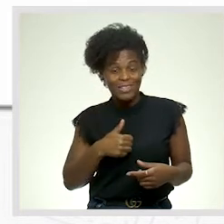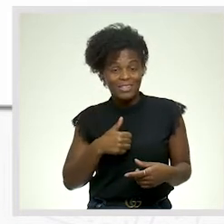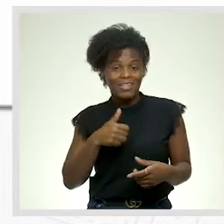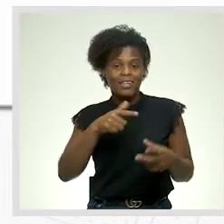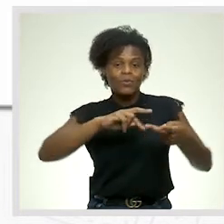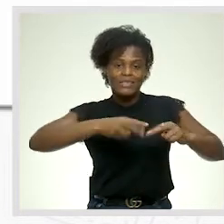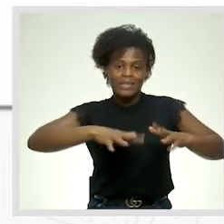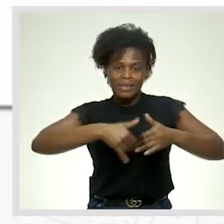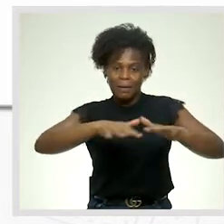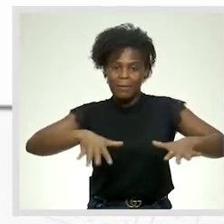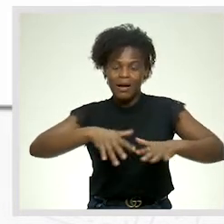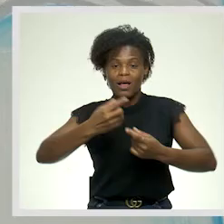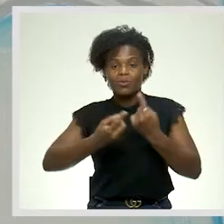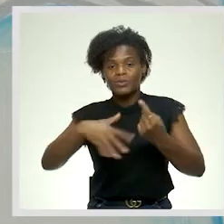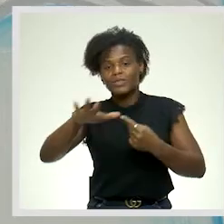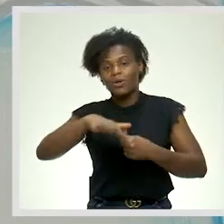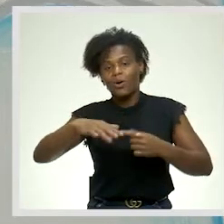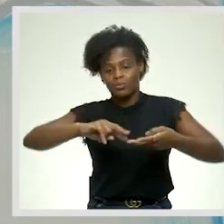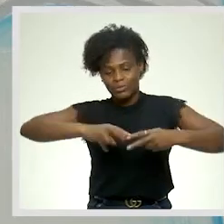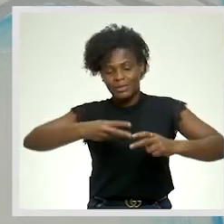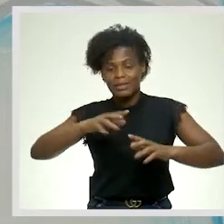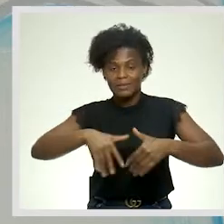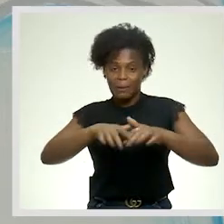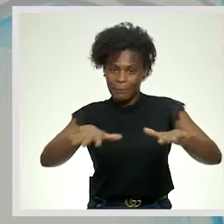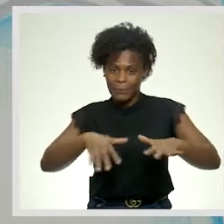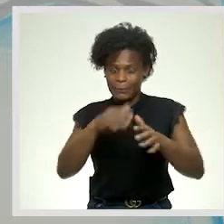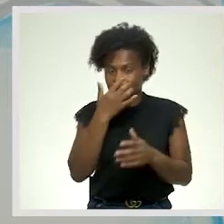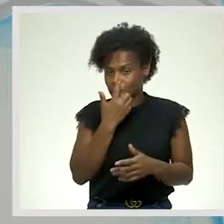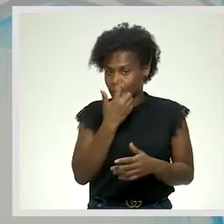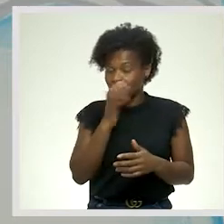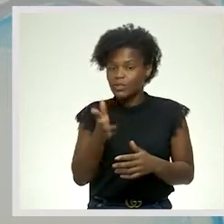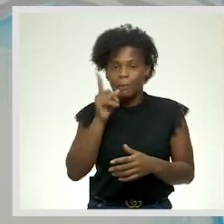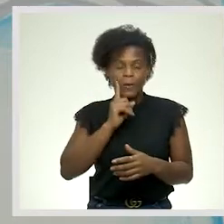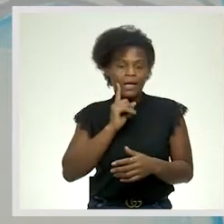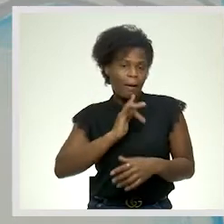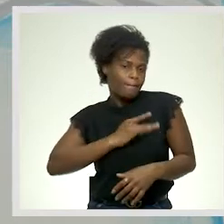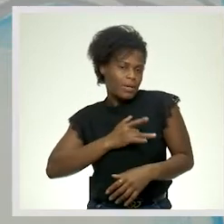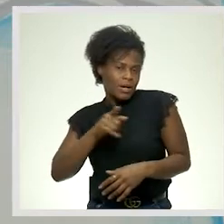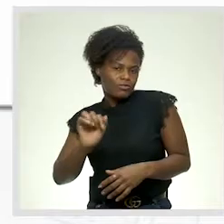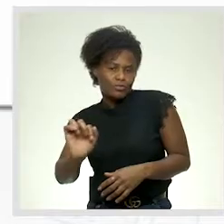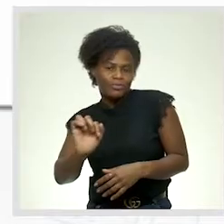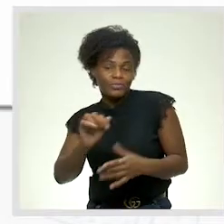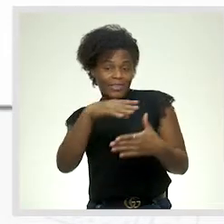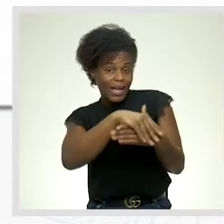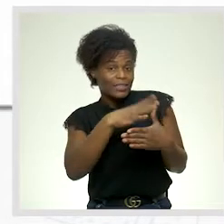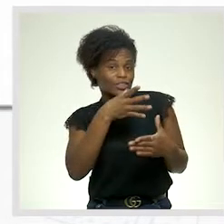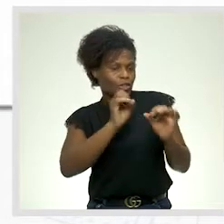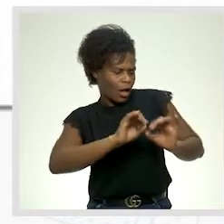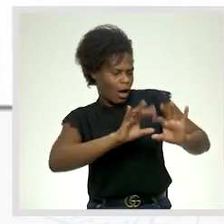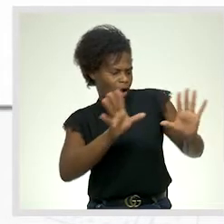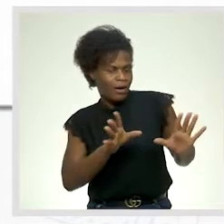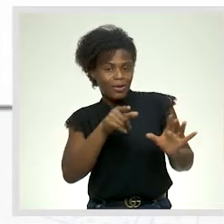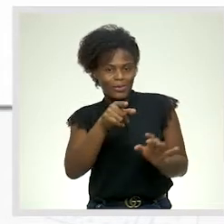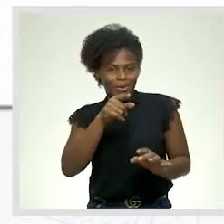Conselho da Praia, numa das zonas do Conselho da Praia. Já em relação à amada, a carta é bem explícita e